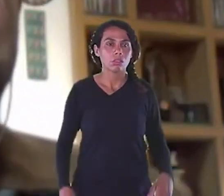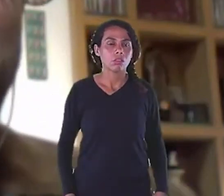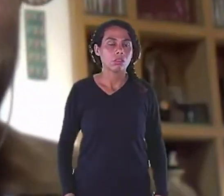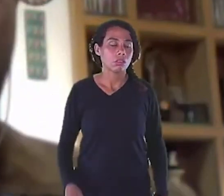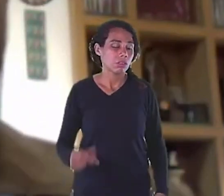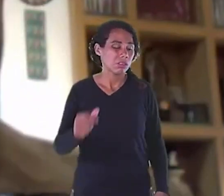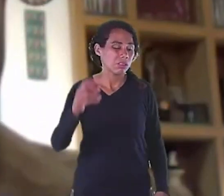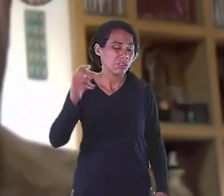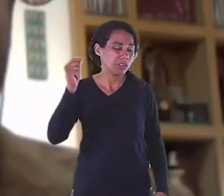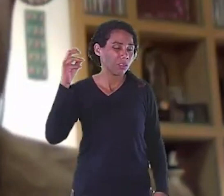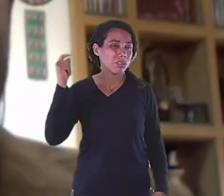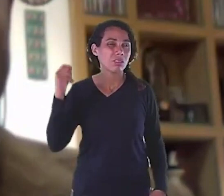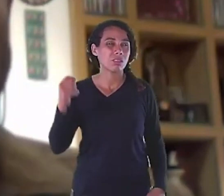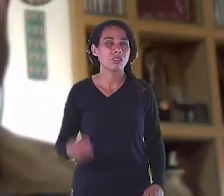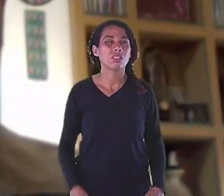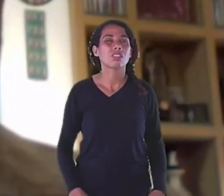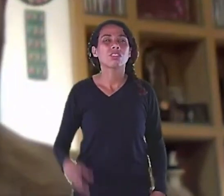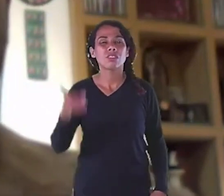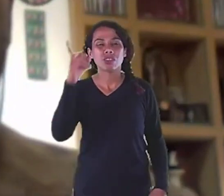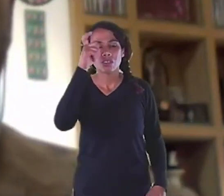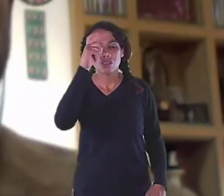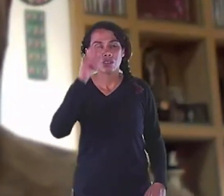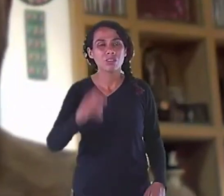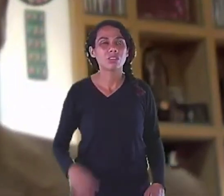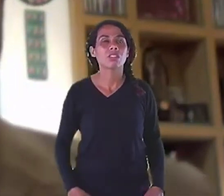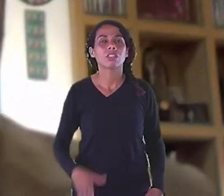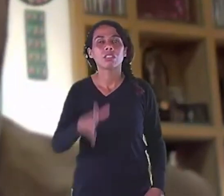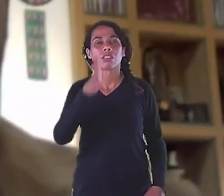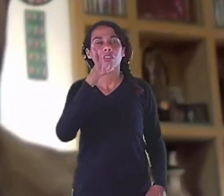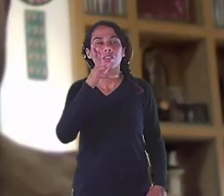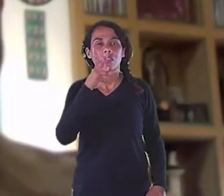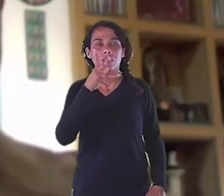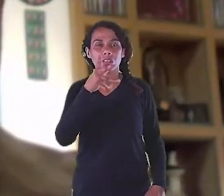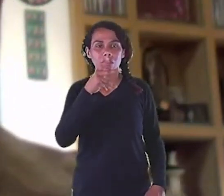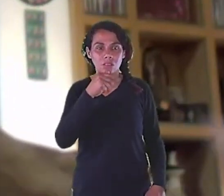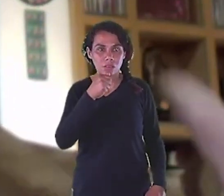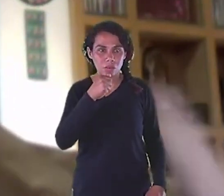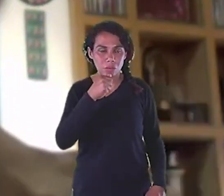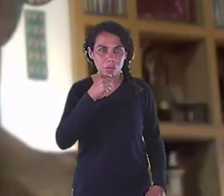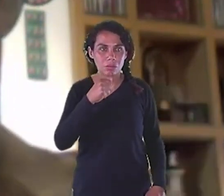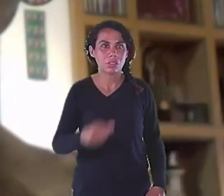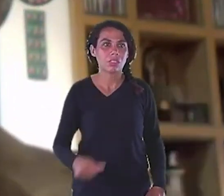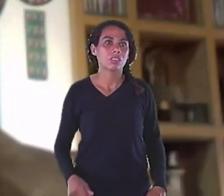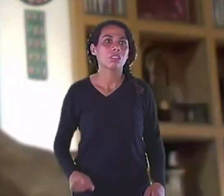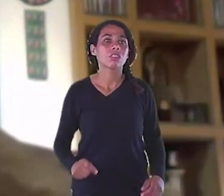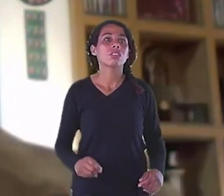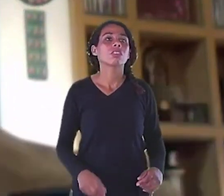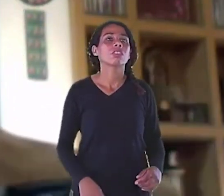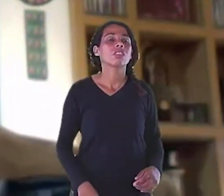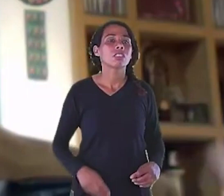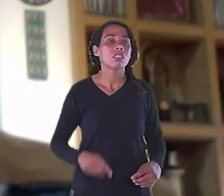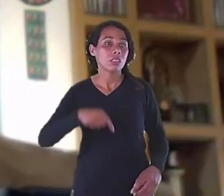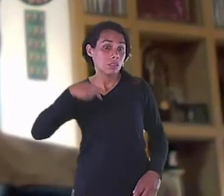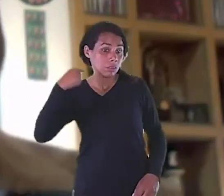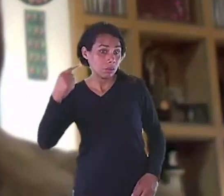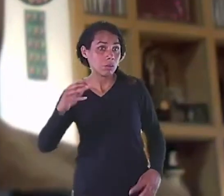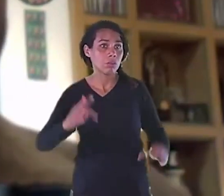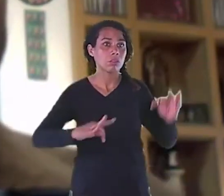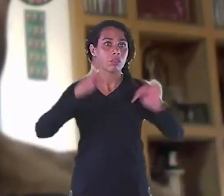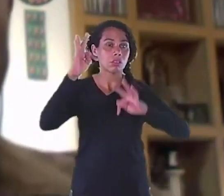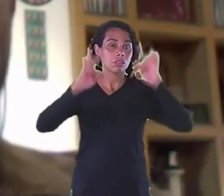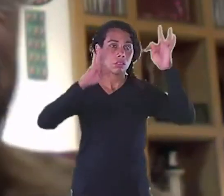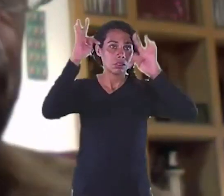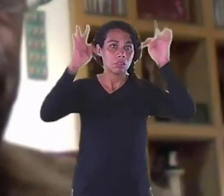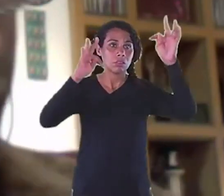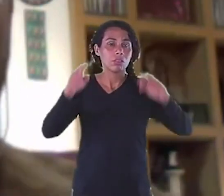imprimia E a Entregava o óculos Então deixou O conceito industrial Ficou só design Esse é um ponto Mas o que acontece